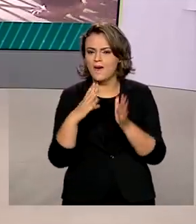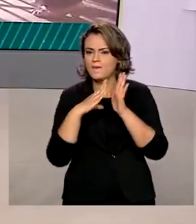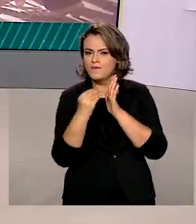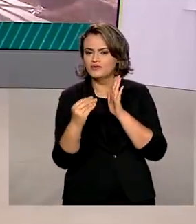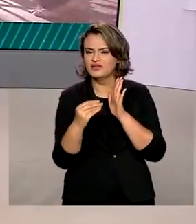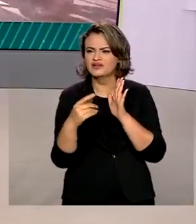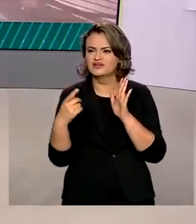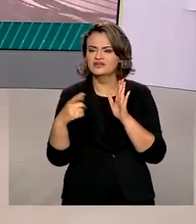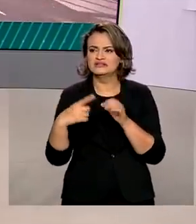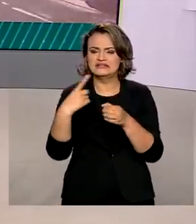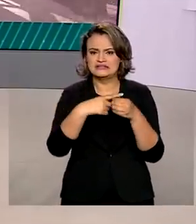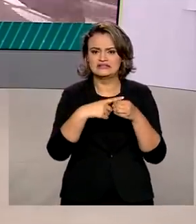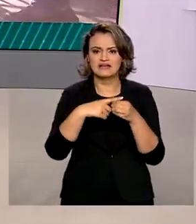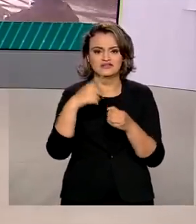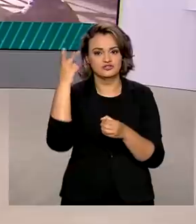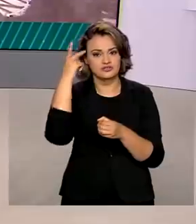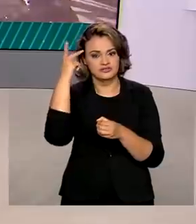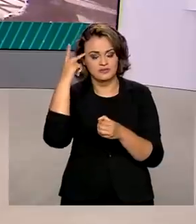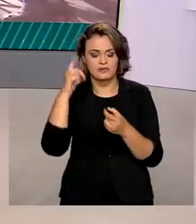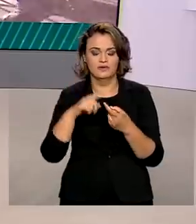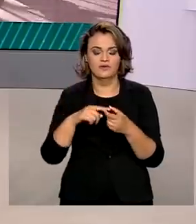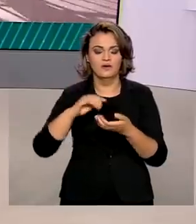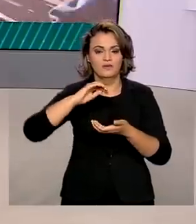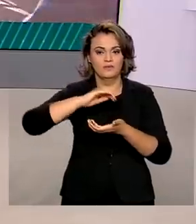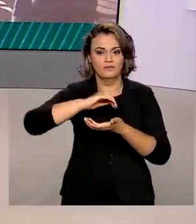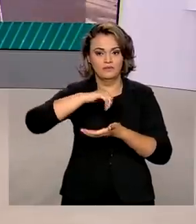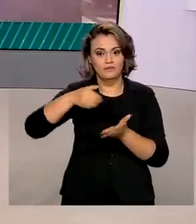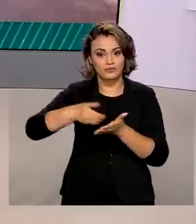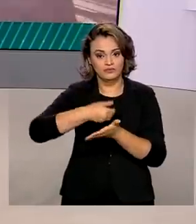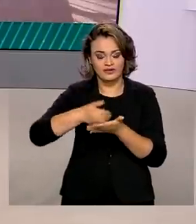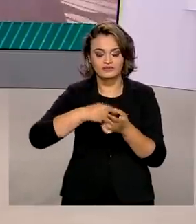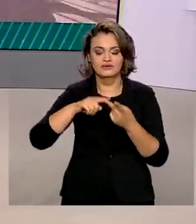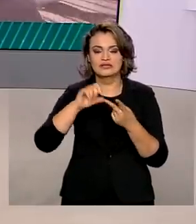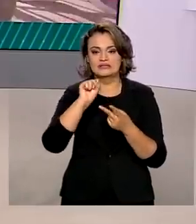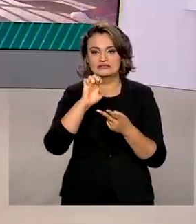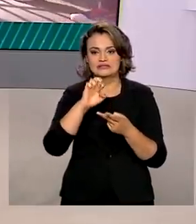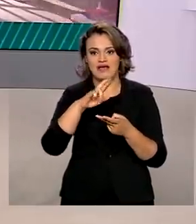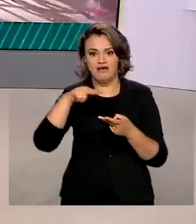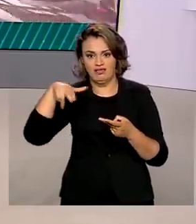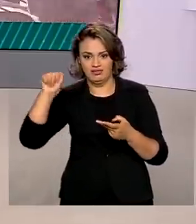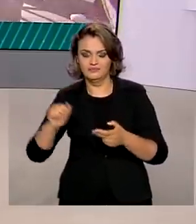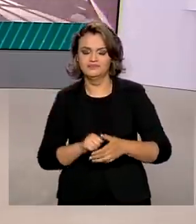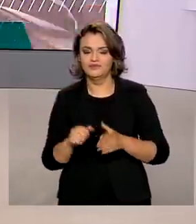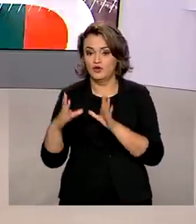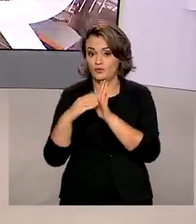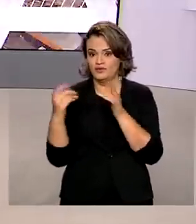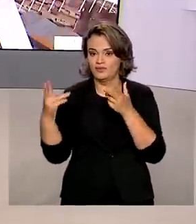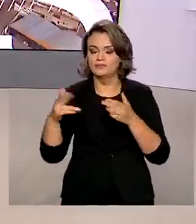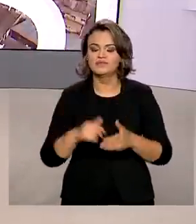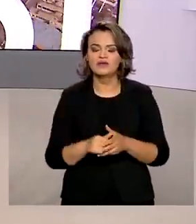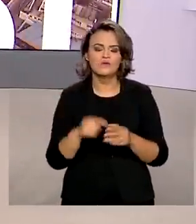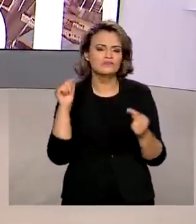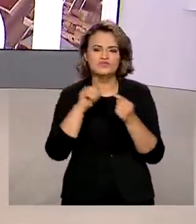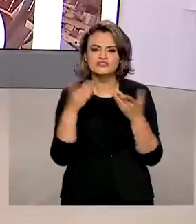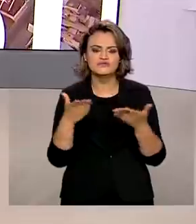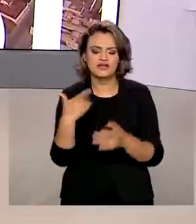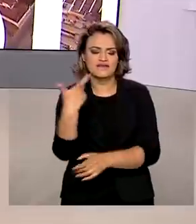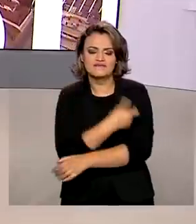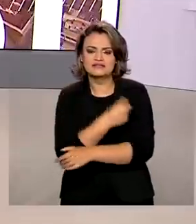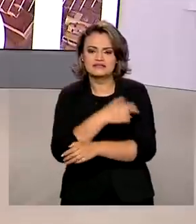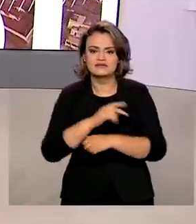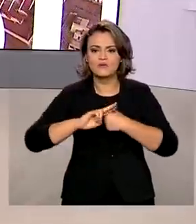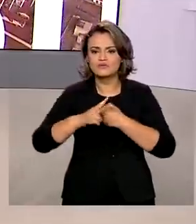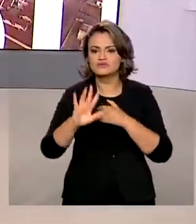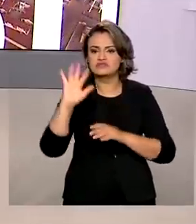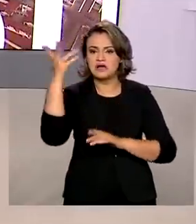realizado nas cidades paulistas de Serrana e Botucatu. A meta é mapear os efeitos da vacinação em larga escala, como